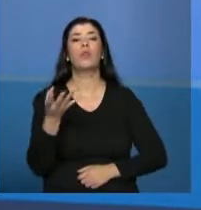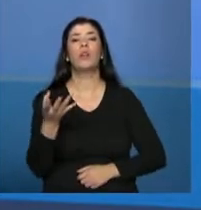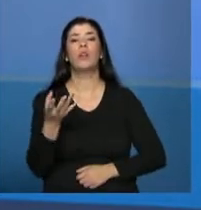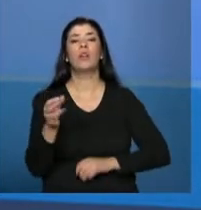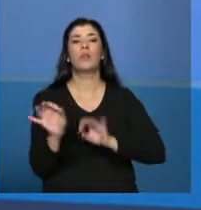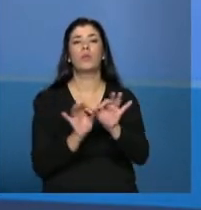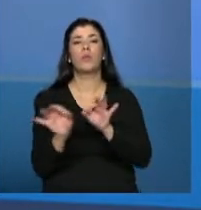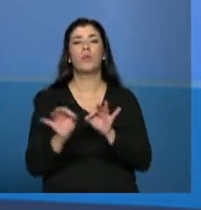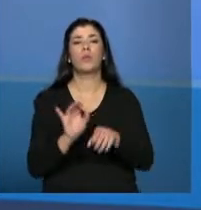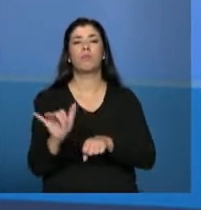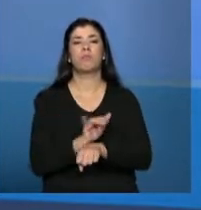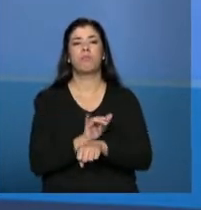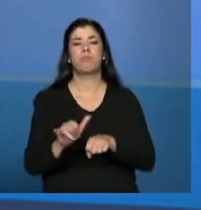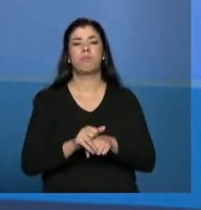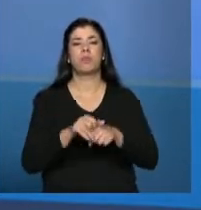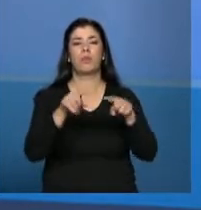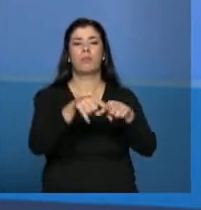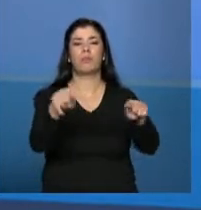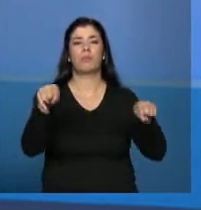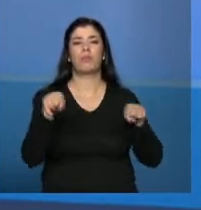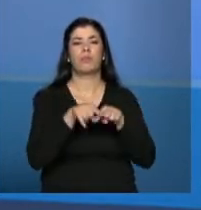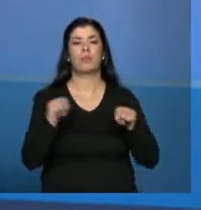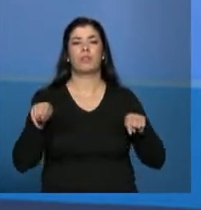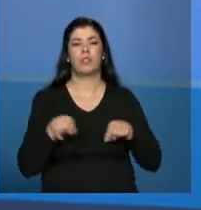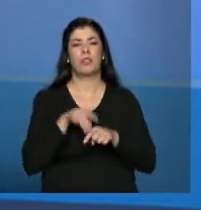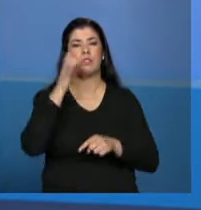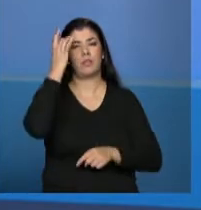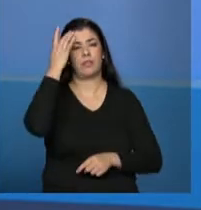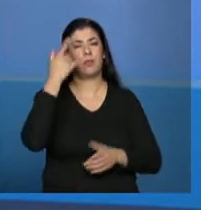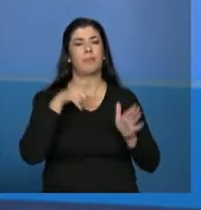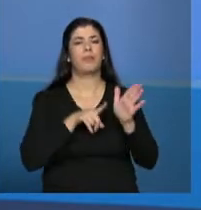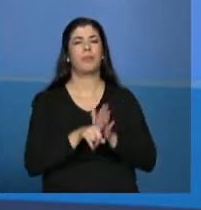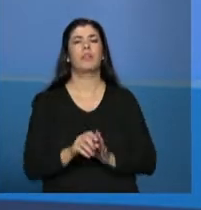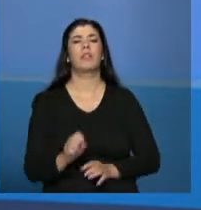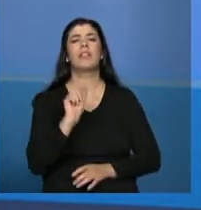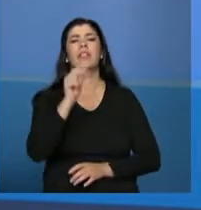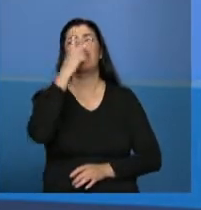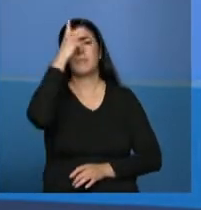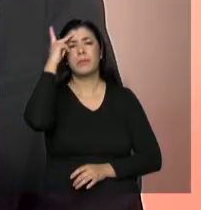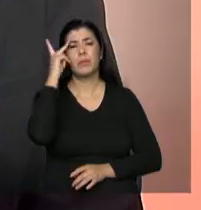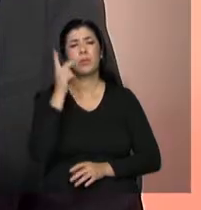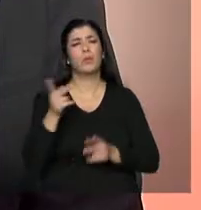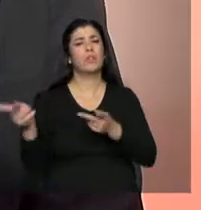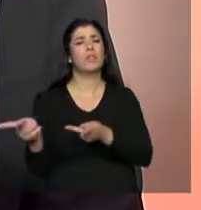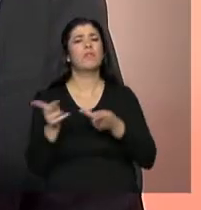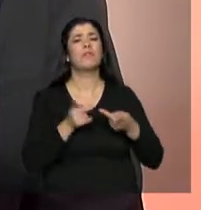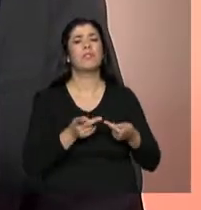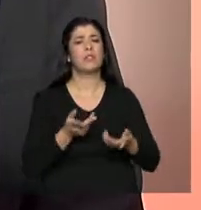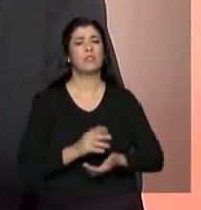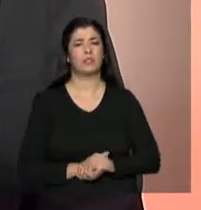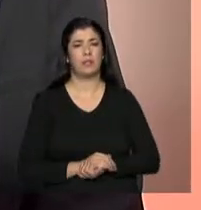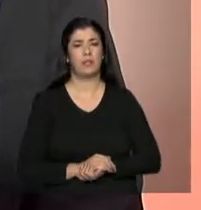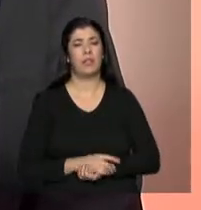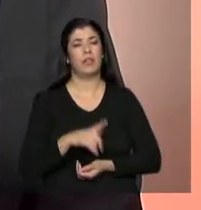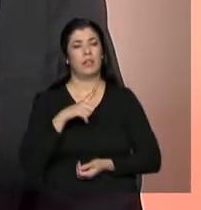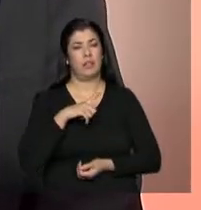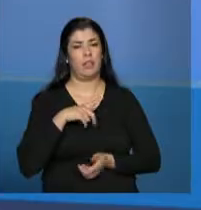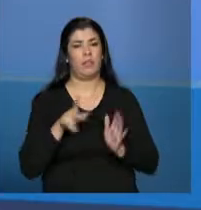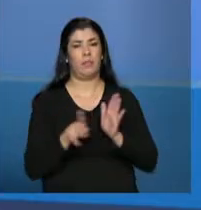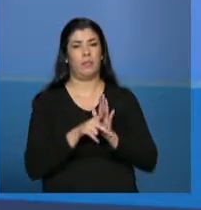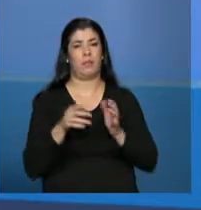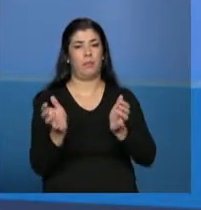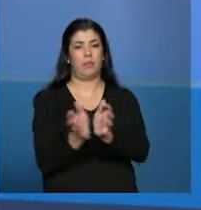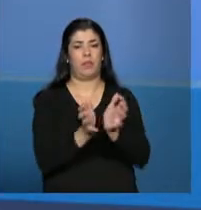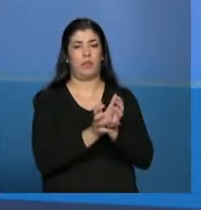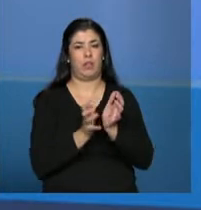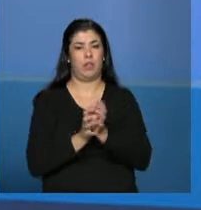e de recursos humanos com todos esses dados, facilita bastante. Quem é faz parte da equipe que faz essas visitas? É a equipe técnica da Secretaria Municipal de